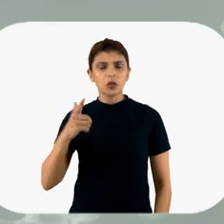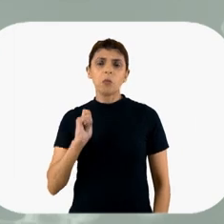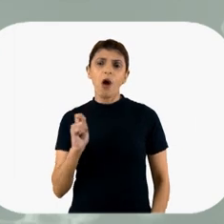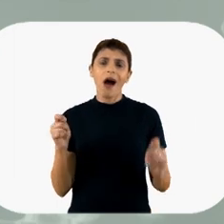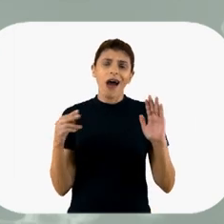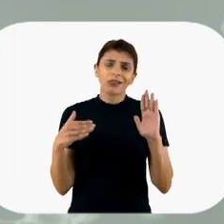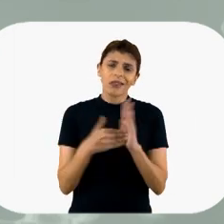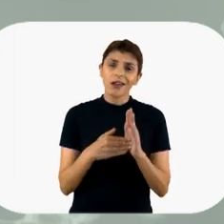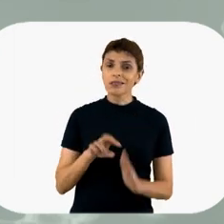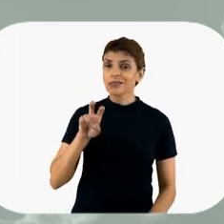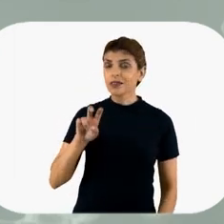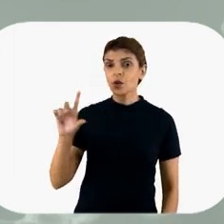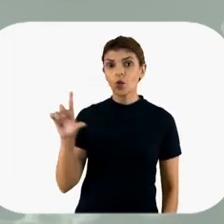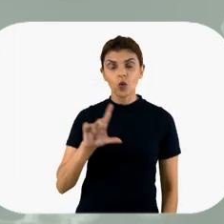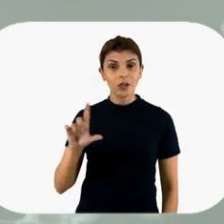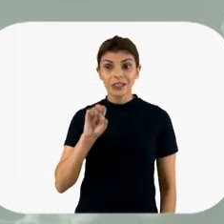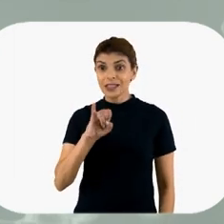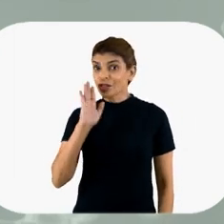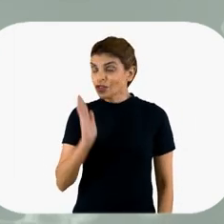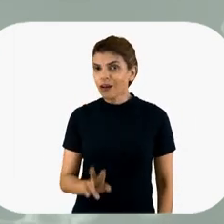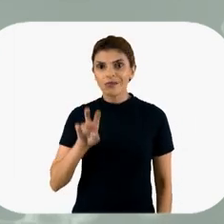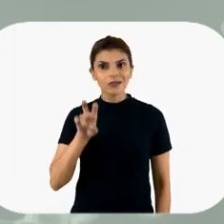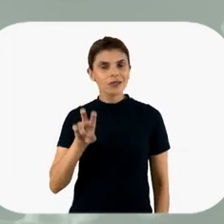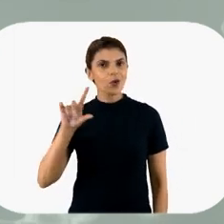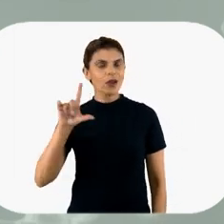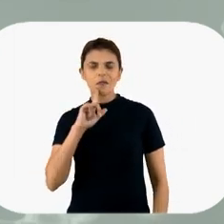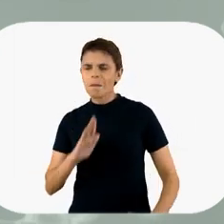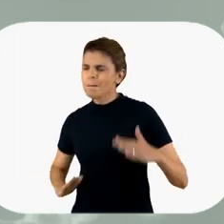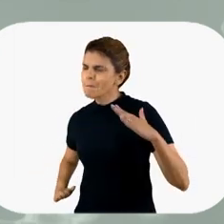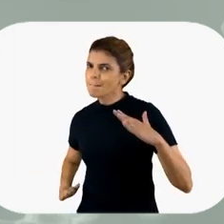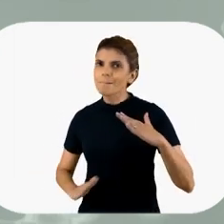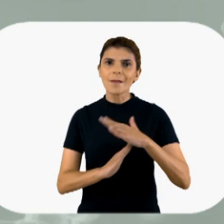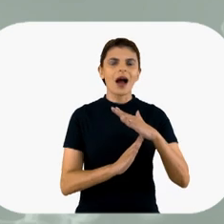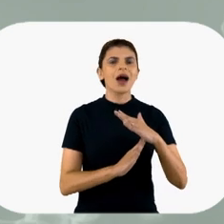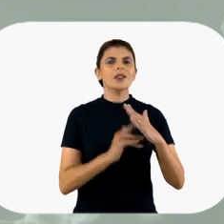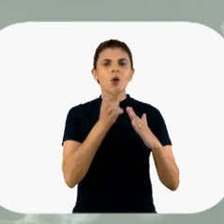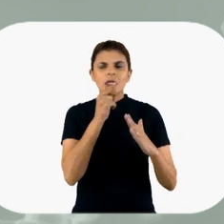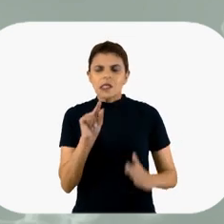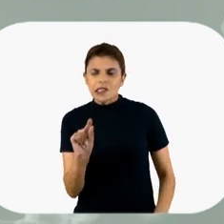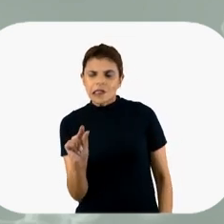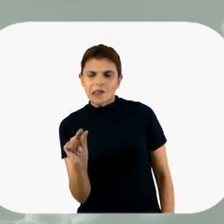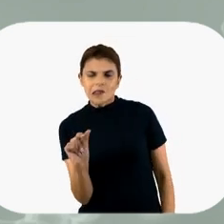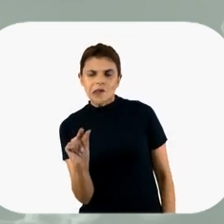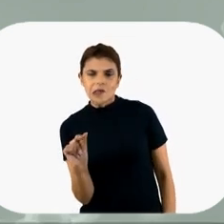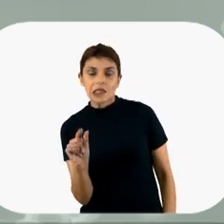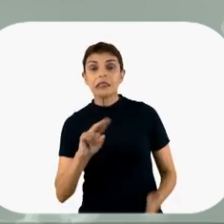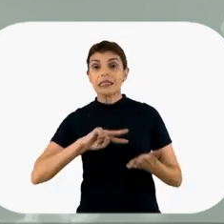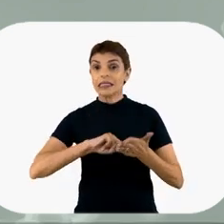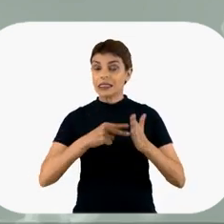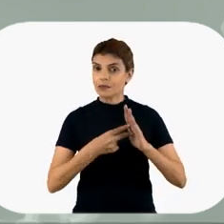tolerar até 5 litros, né? Se o paciente já está chegando em 5 litros, no máximo, a gente já dá aquela apertadinha,